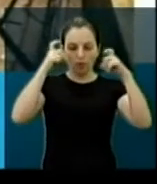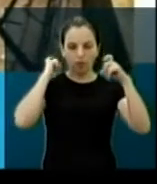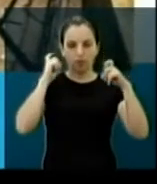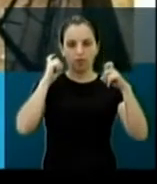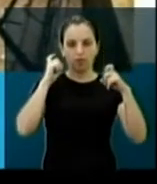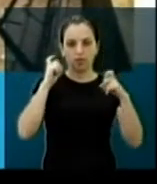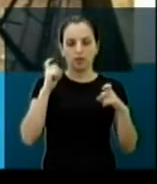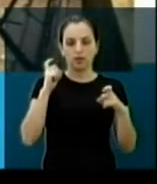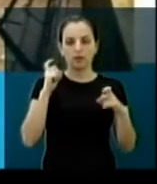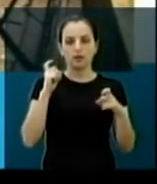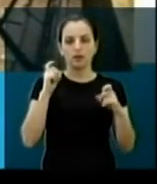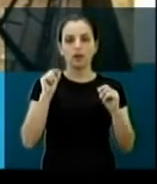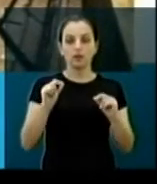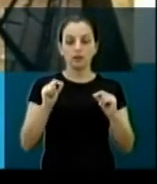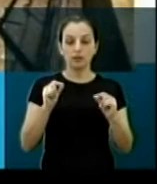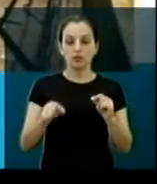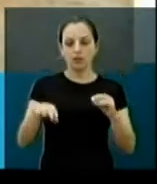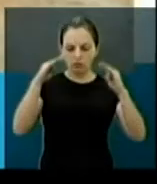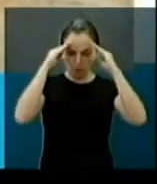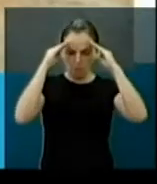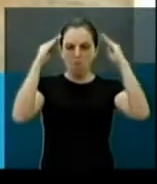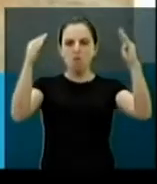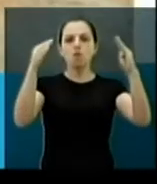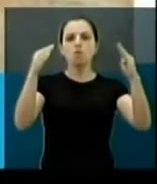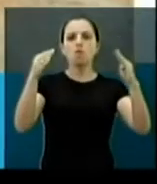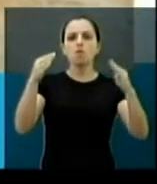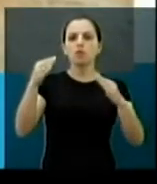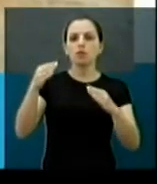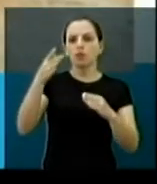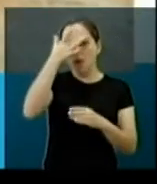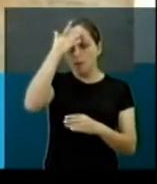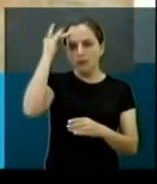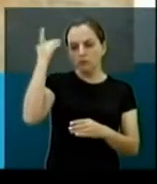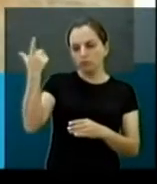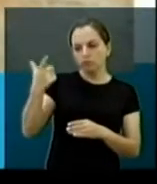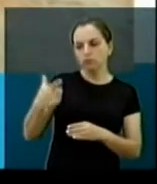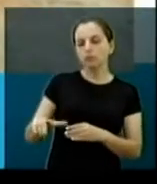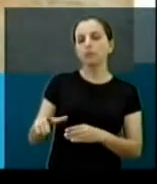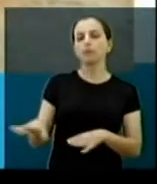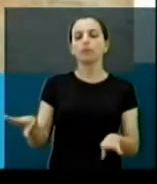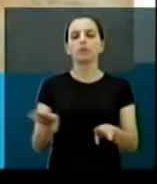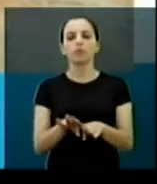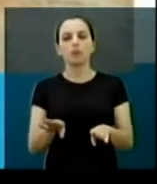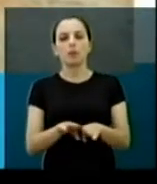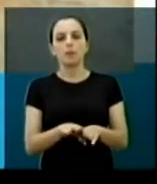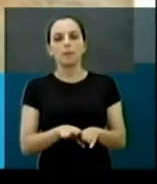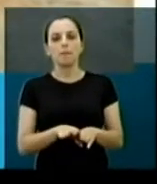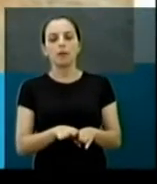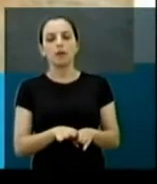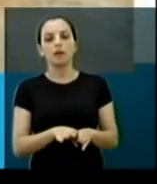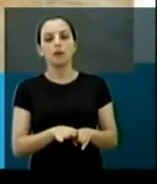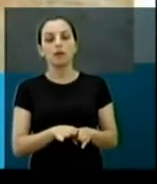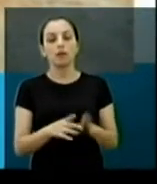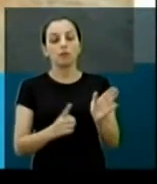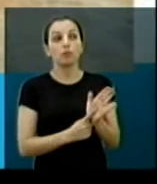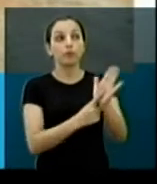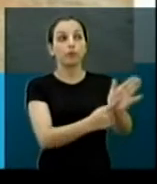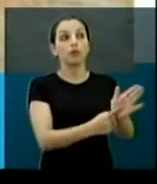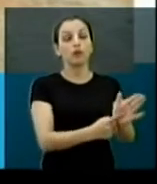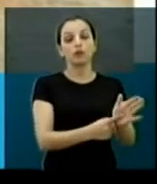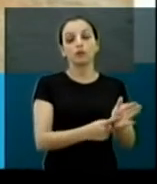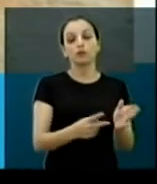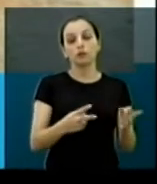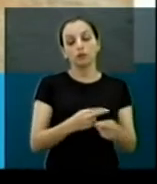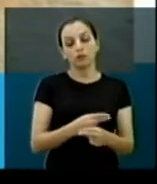além de não respeitar o seu próximo, ele também está municiando o crime. E tem que ser,